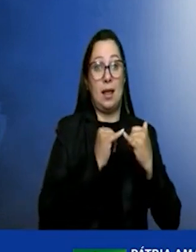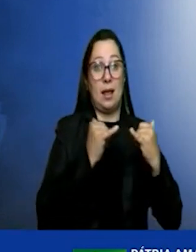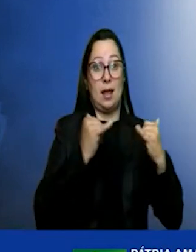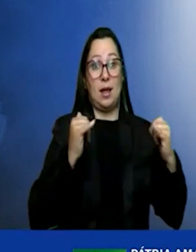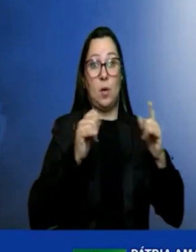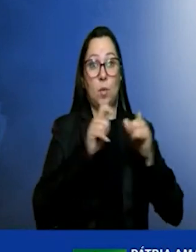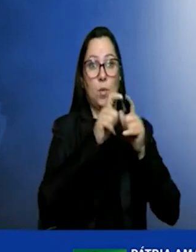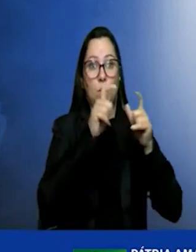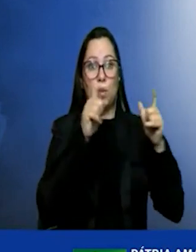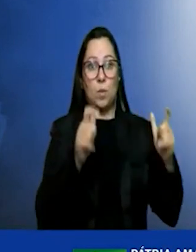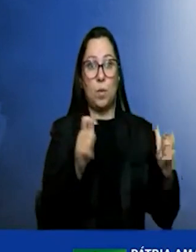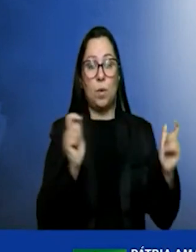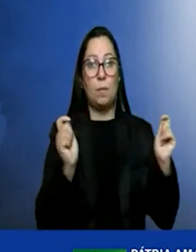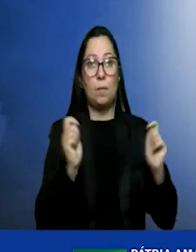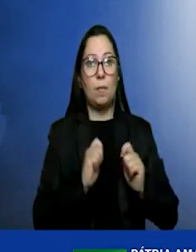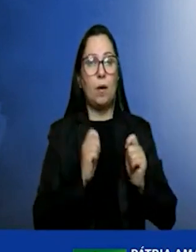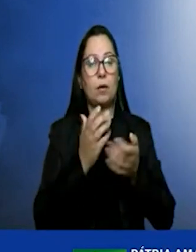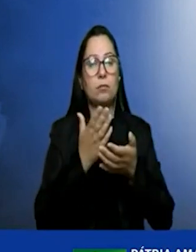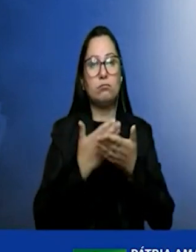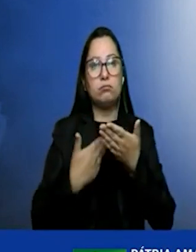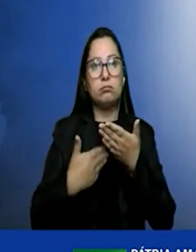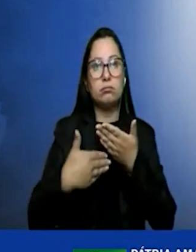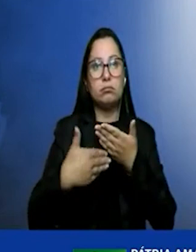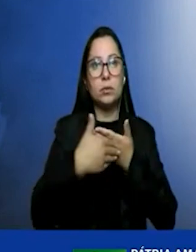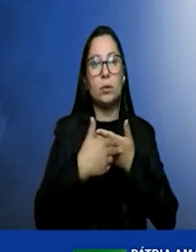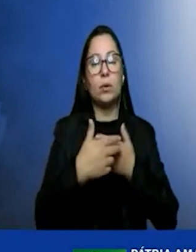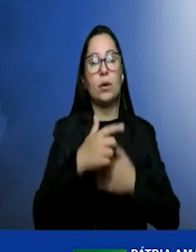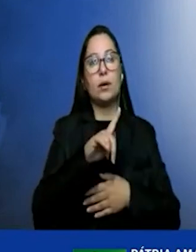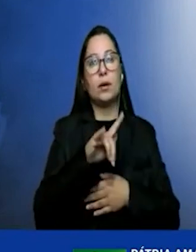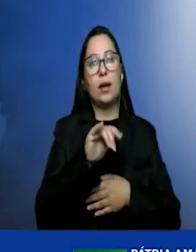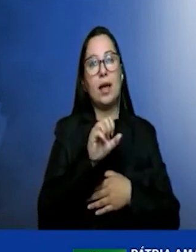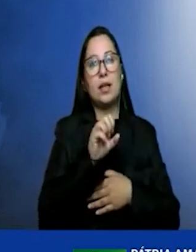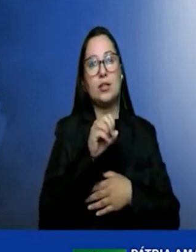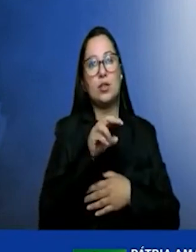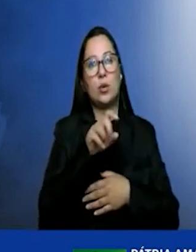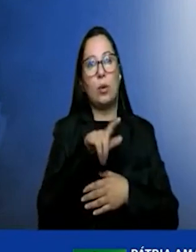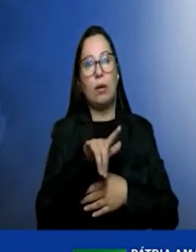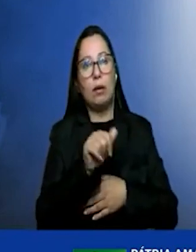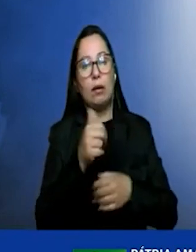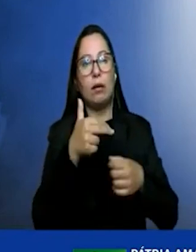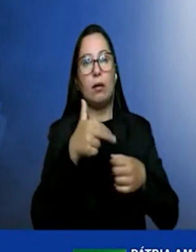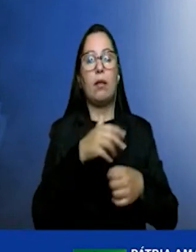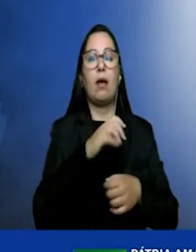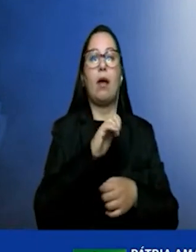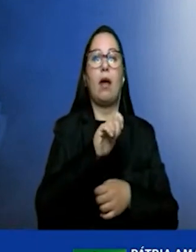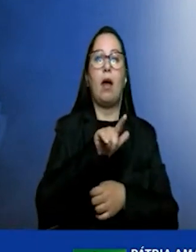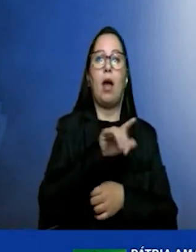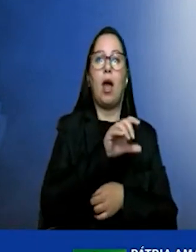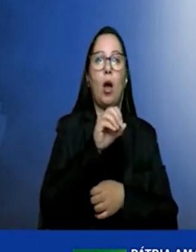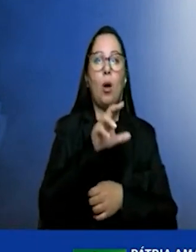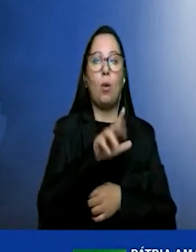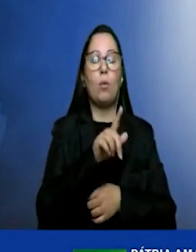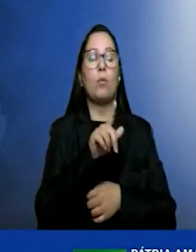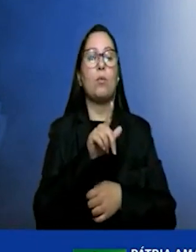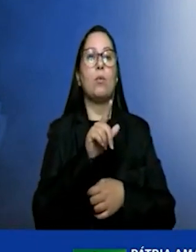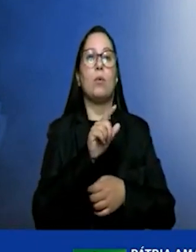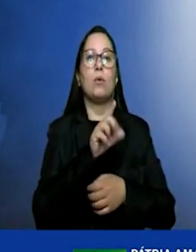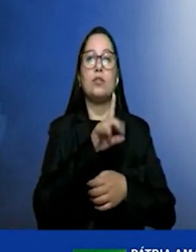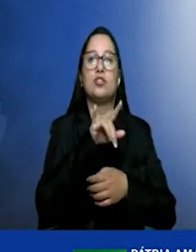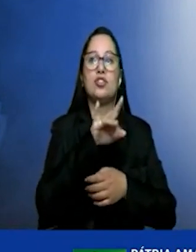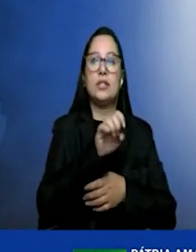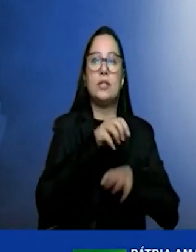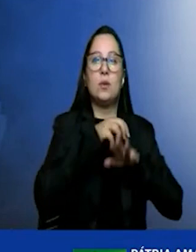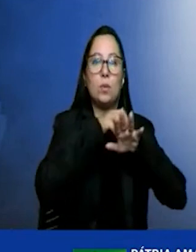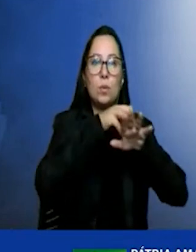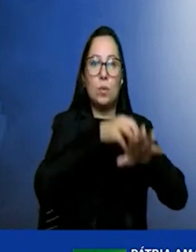consideração toda a gasolina o álcool o diesel que a gente usa para transporte por exemplo a